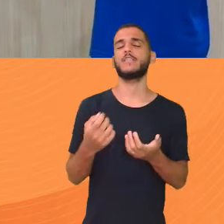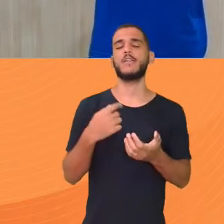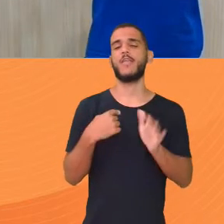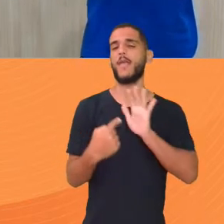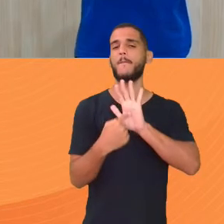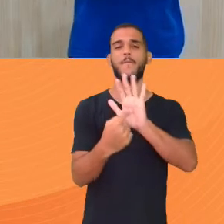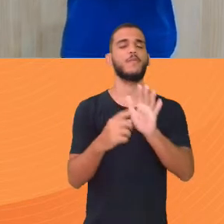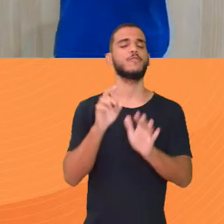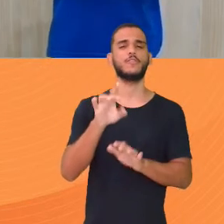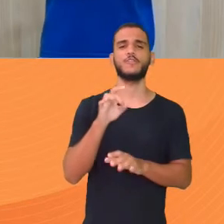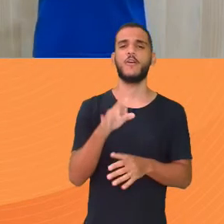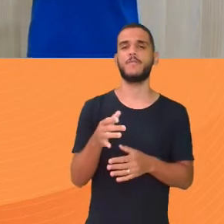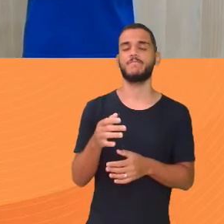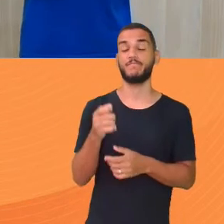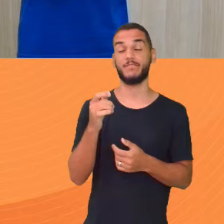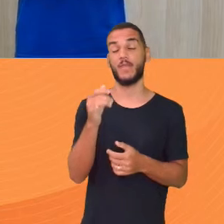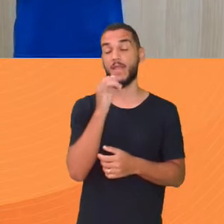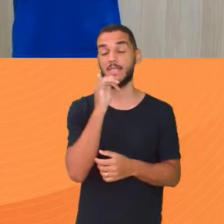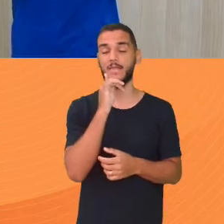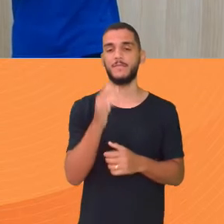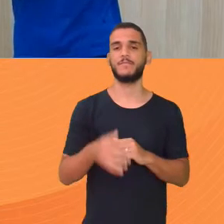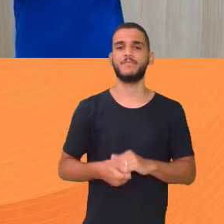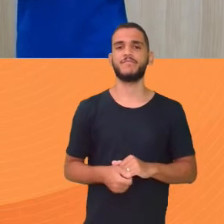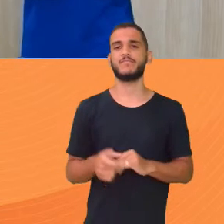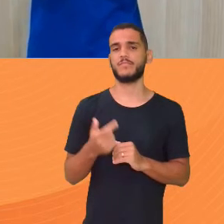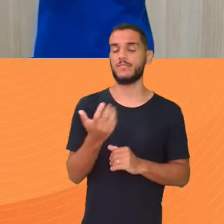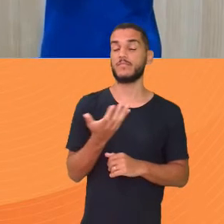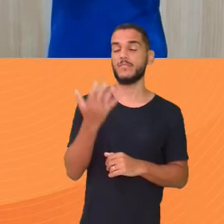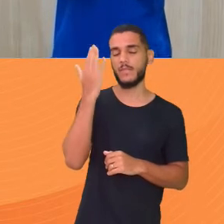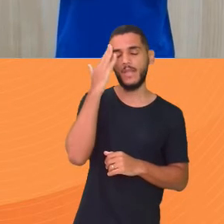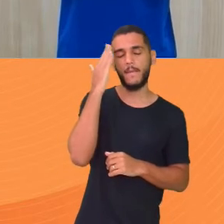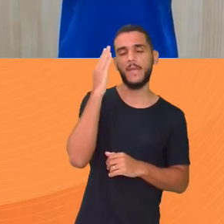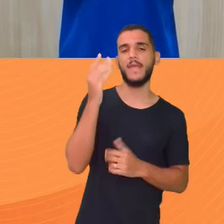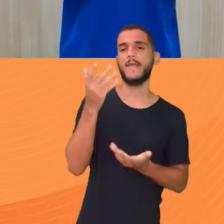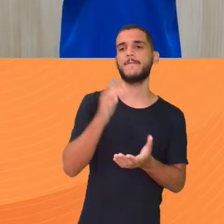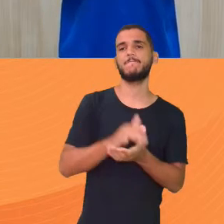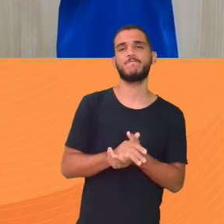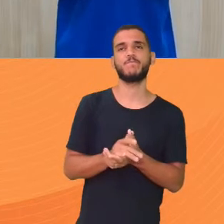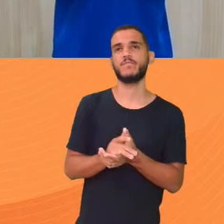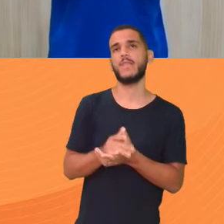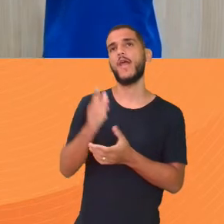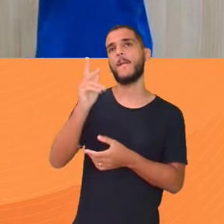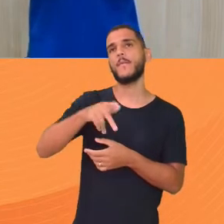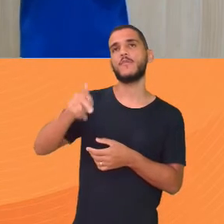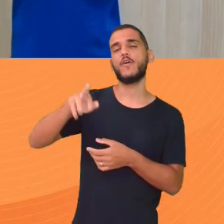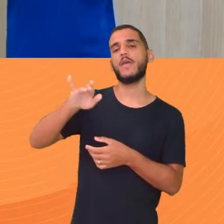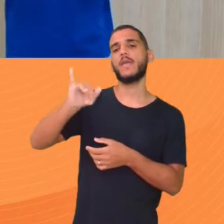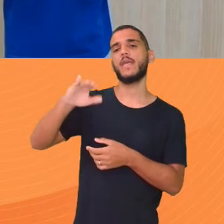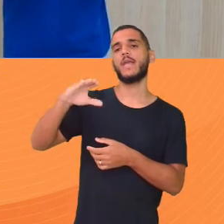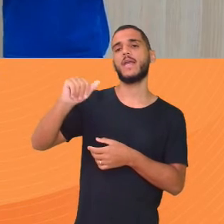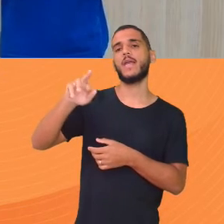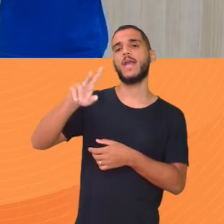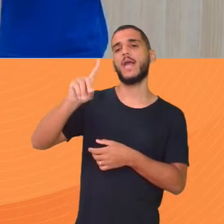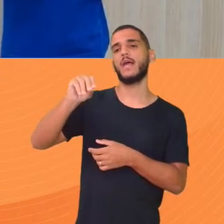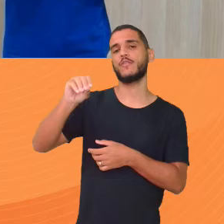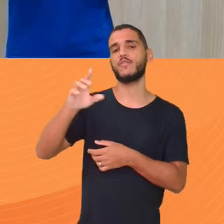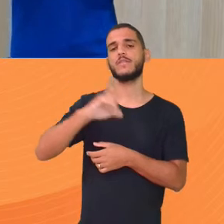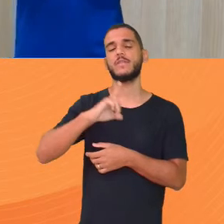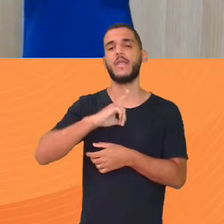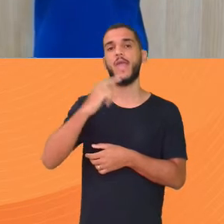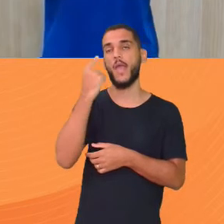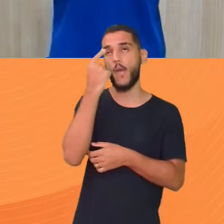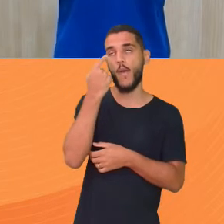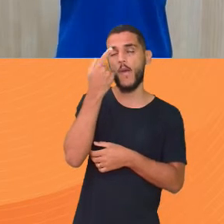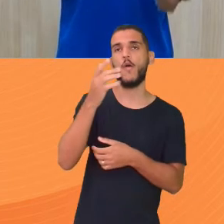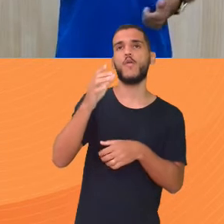amostra Que interessam Por exemplo Quero saber se o Ricardinho tem O cor dos olhos dele É castanho Se é azul Se é verde